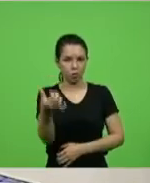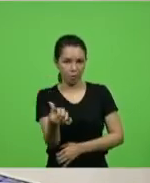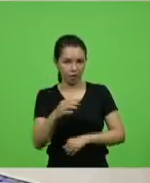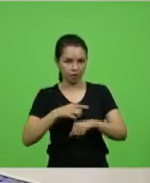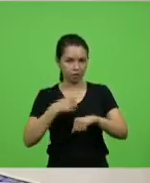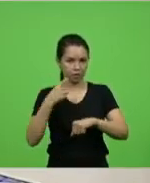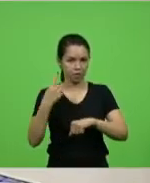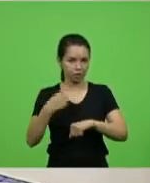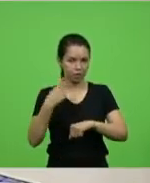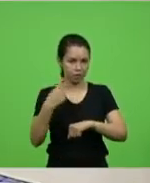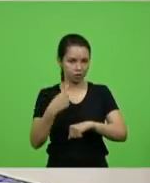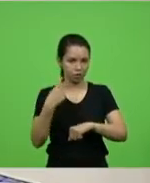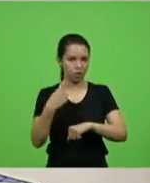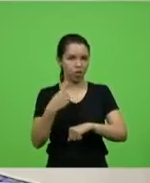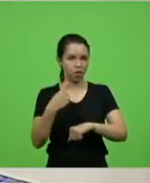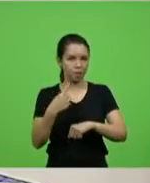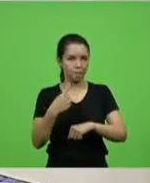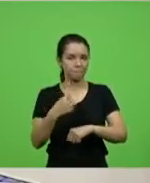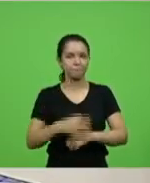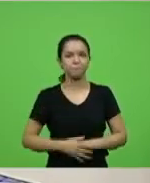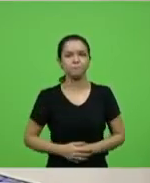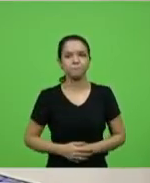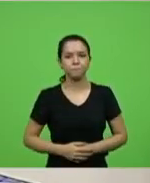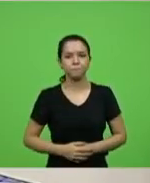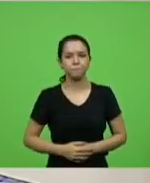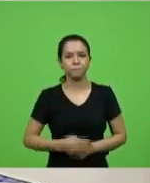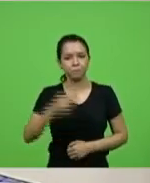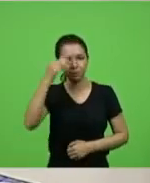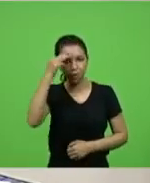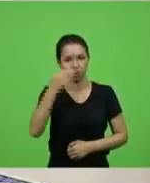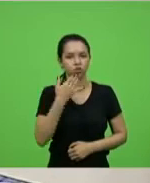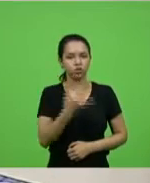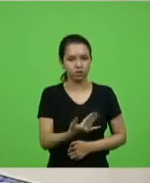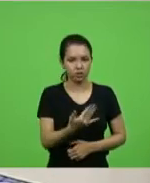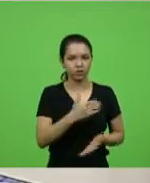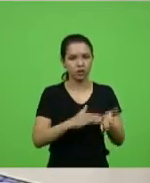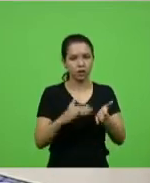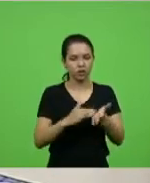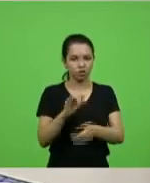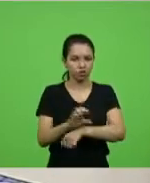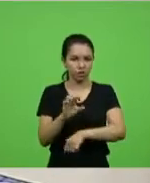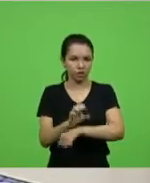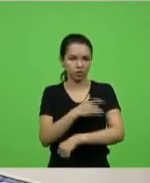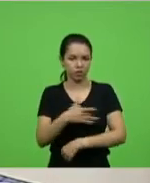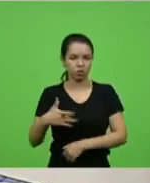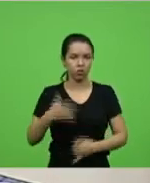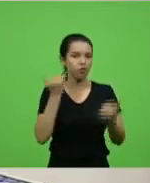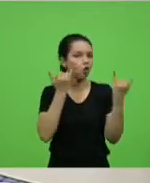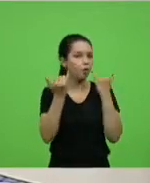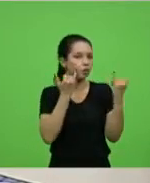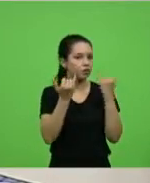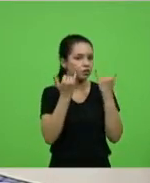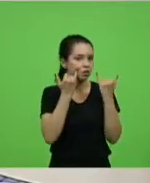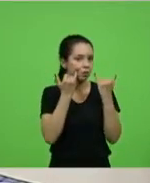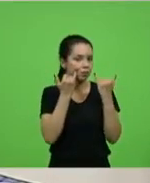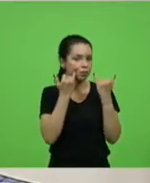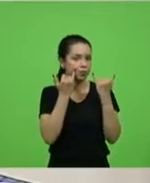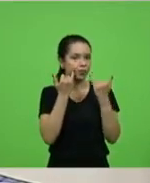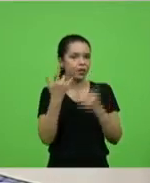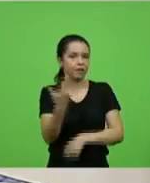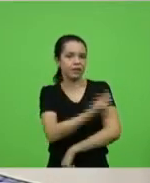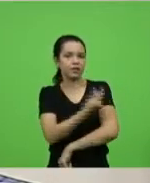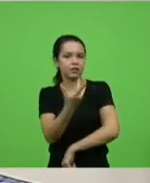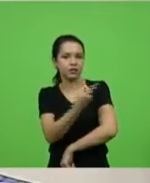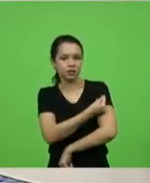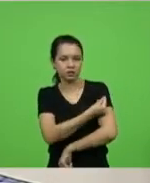Deputado Sérgio Mota, solicita ao secretário do Estado da Saúde informações acerca da vacinação contra o Covid